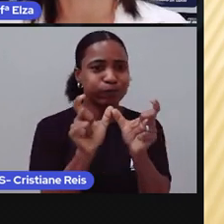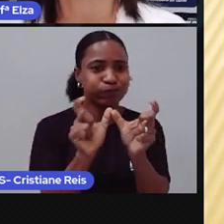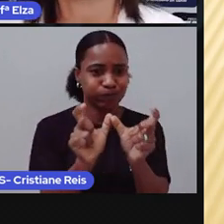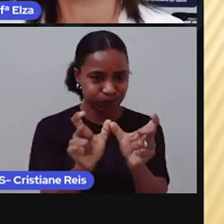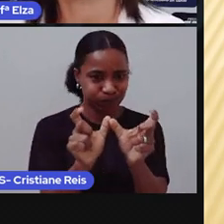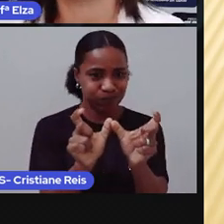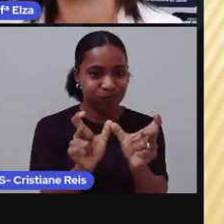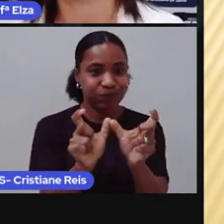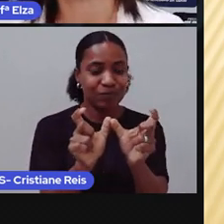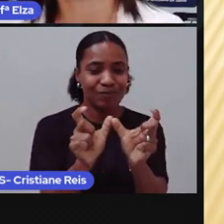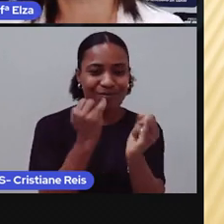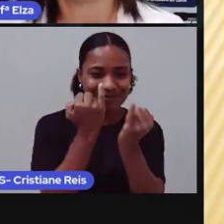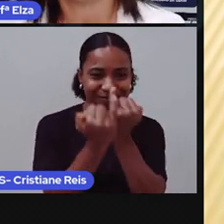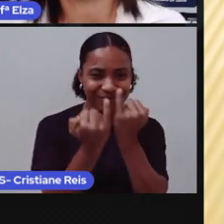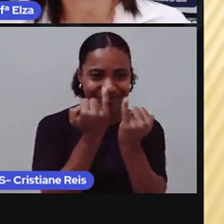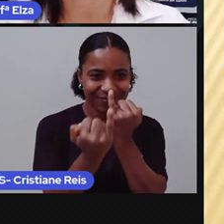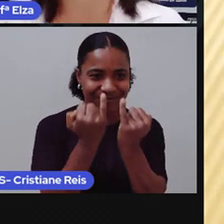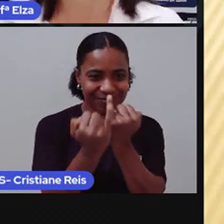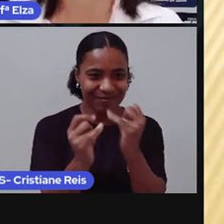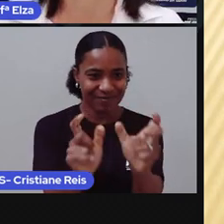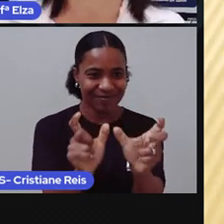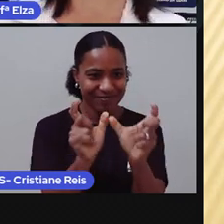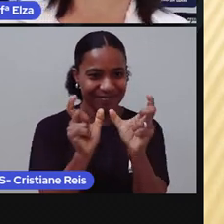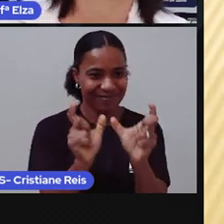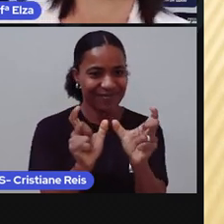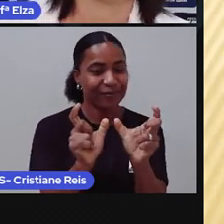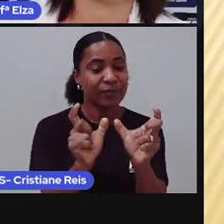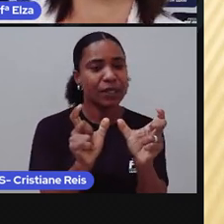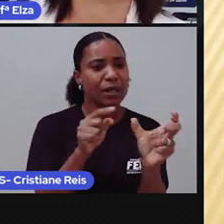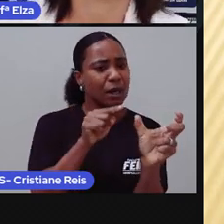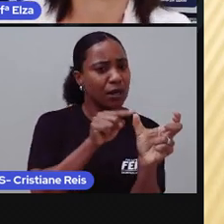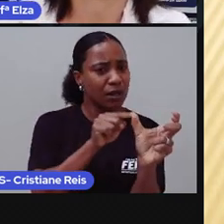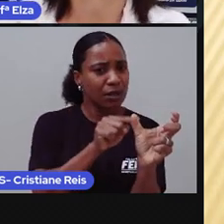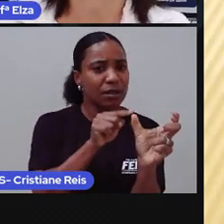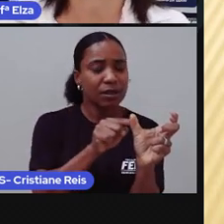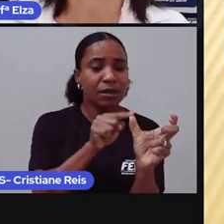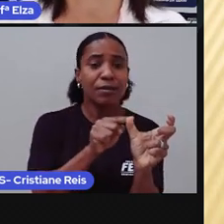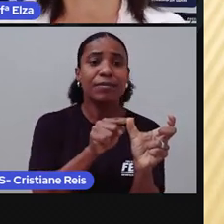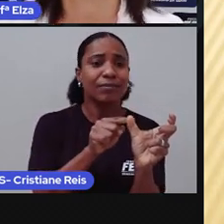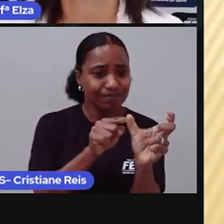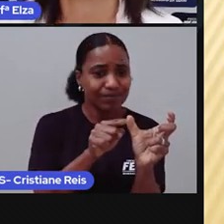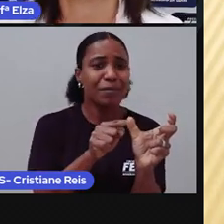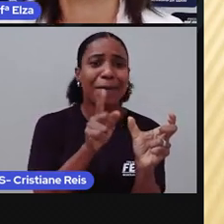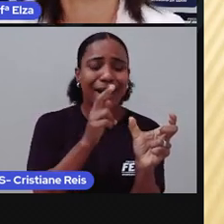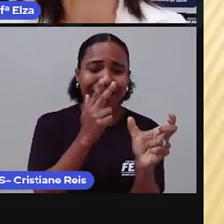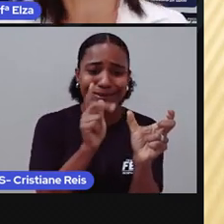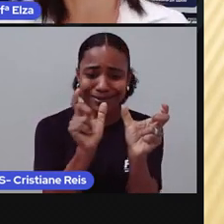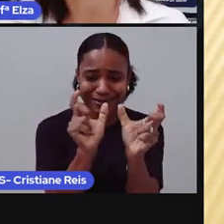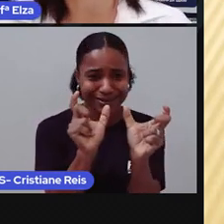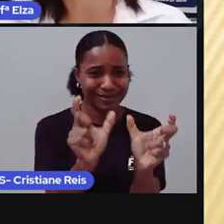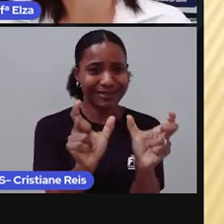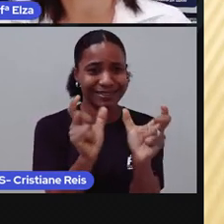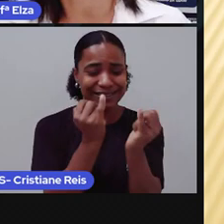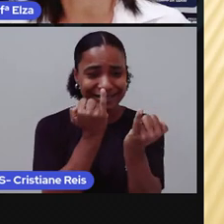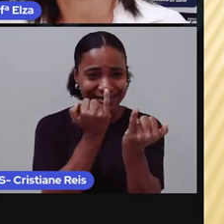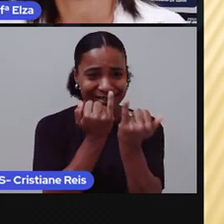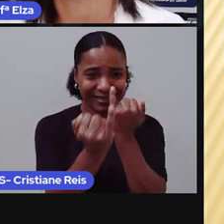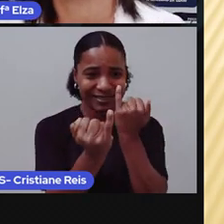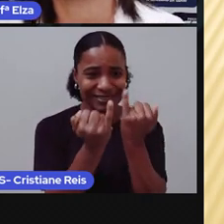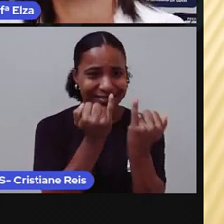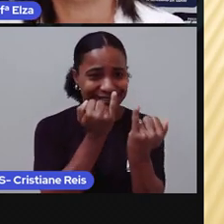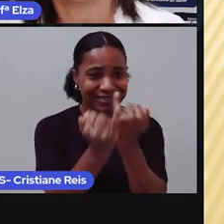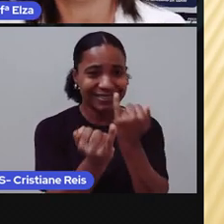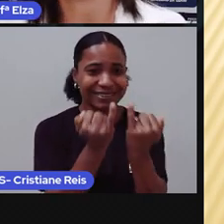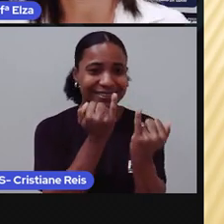similaridades. É como se as palavras cognatas fossem palavras irmãs derivadas de uma mesma